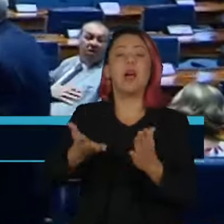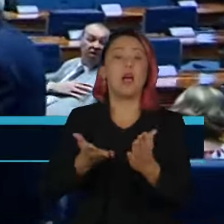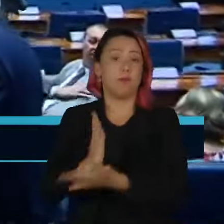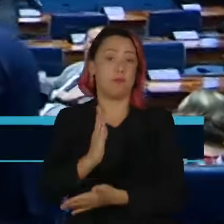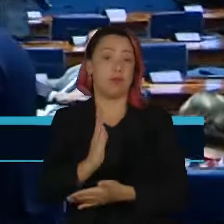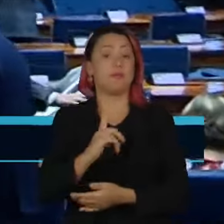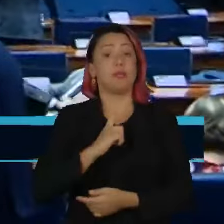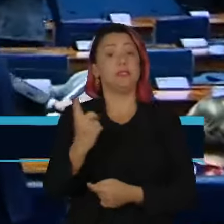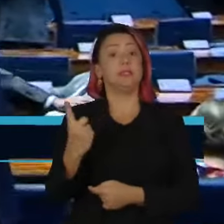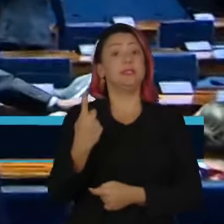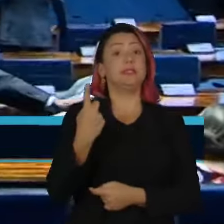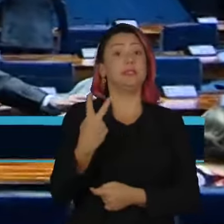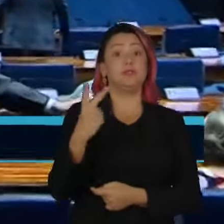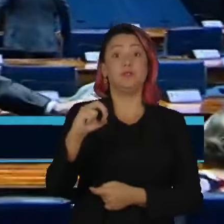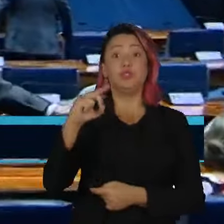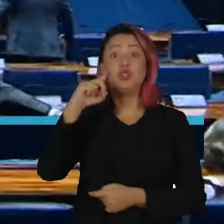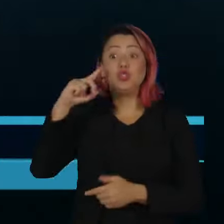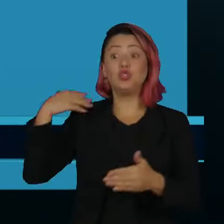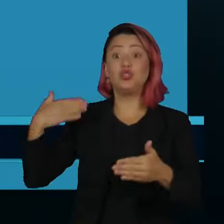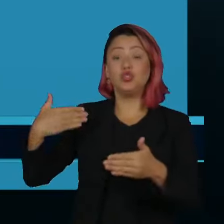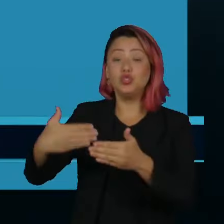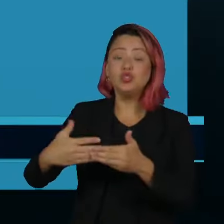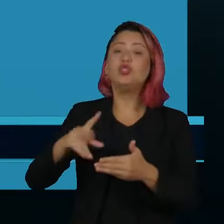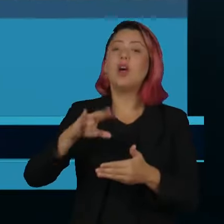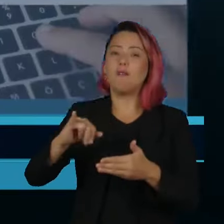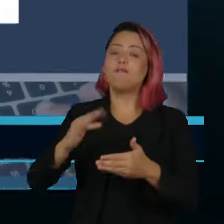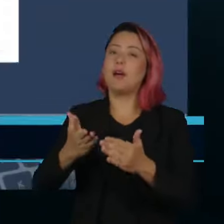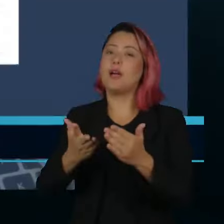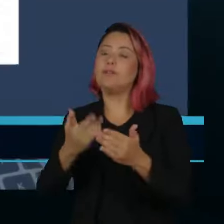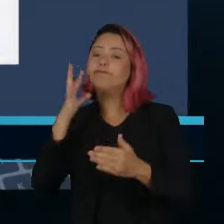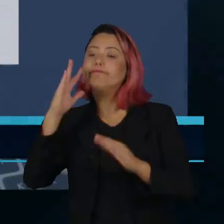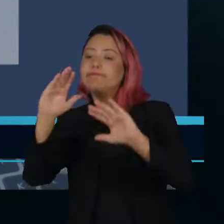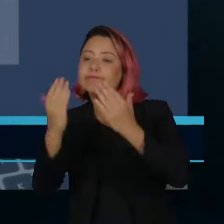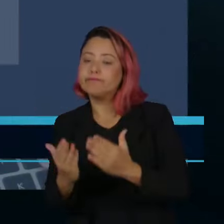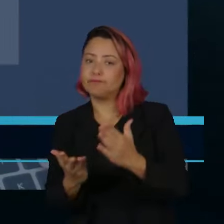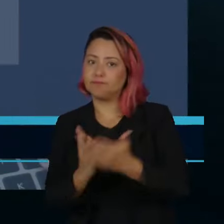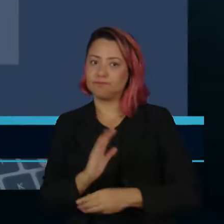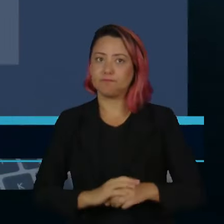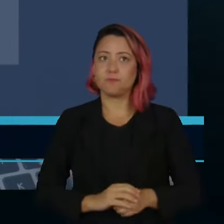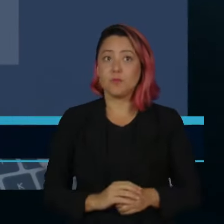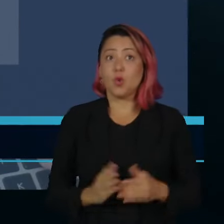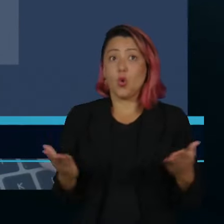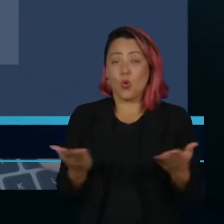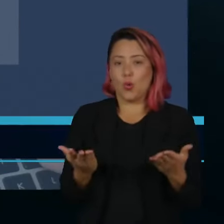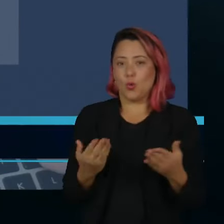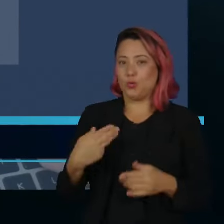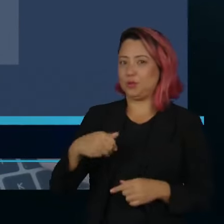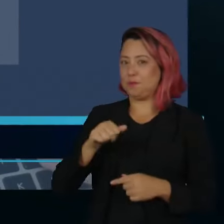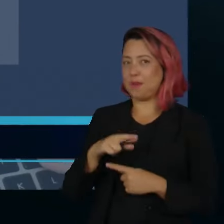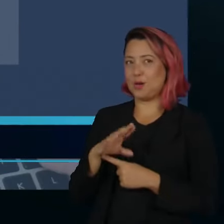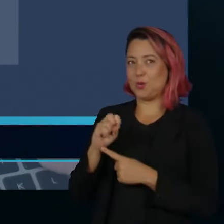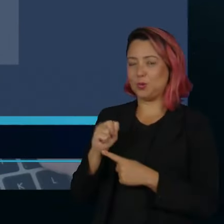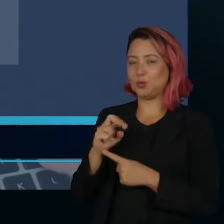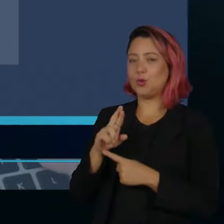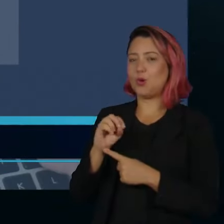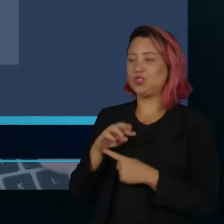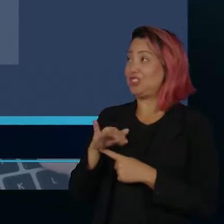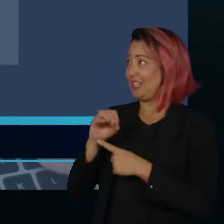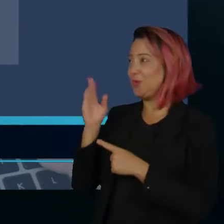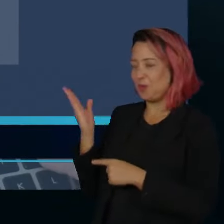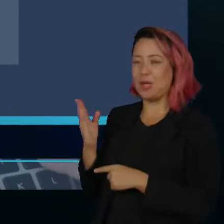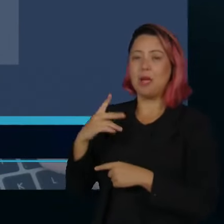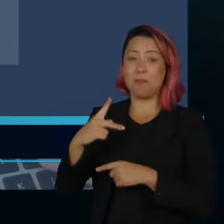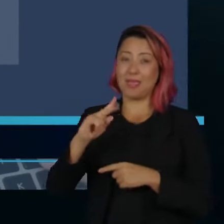120 dias para analisar o texto. Hoje, o senador Marcos Rogério, do PL, escreveu em uma rede